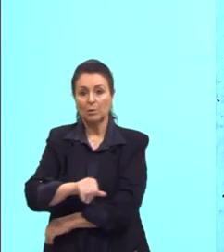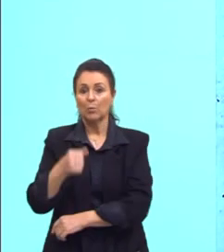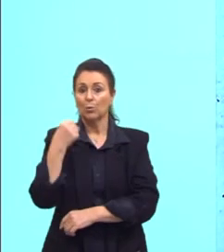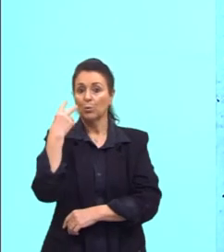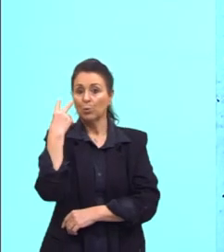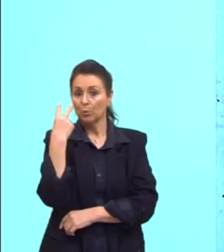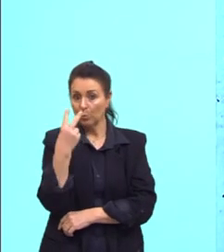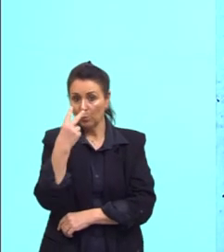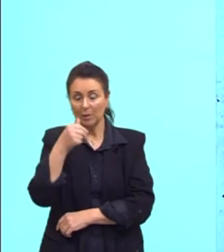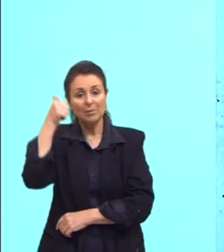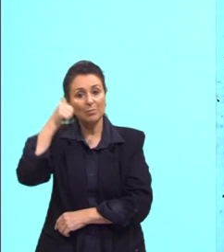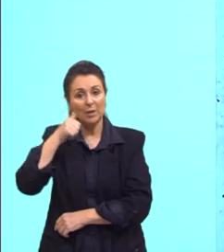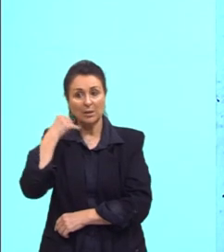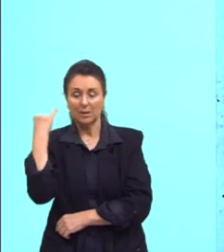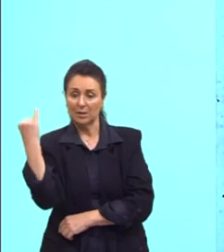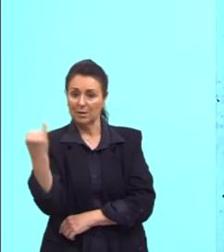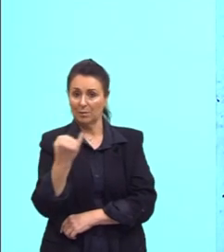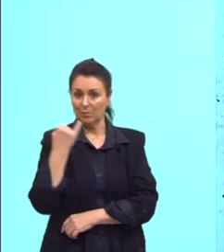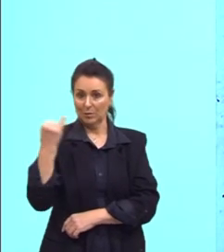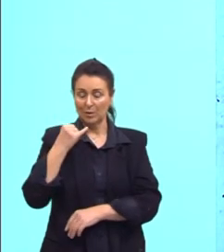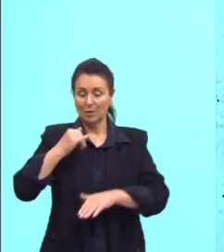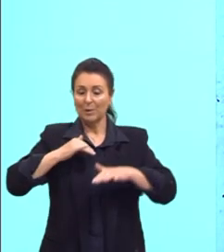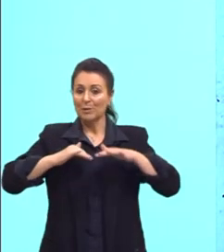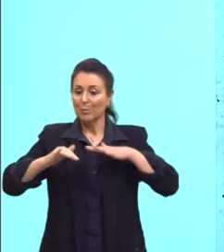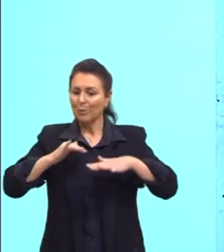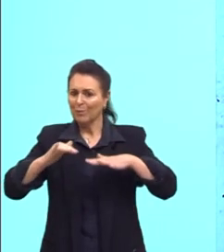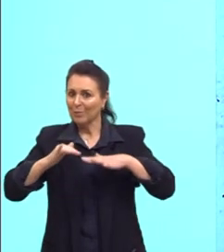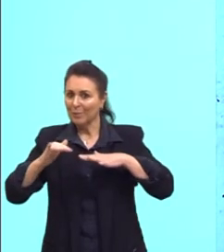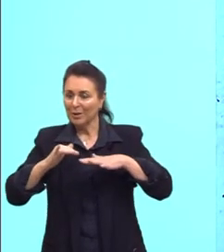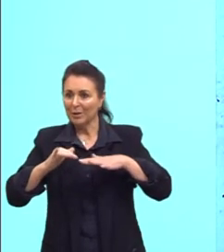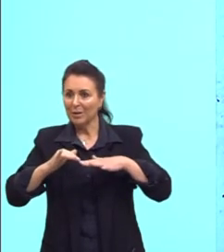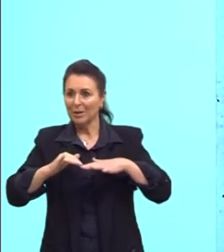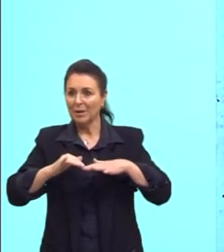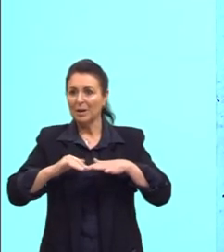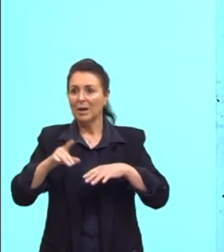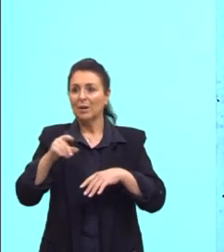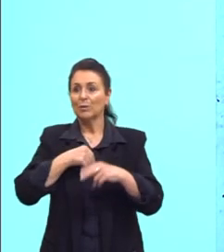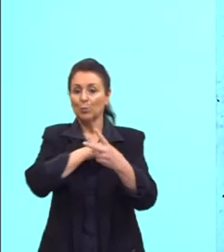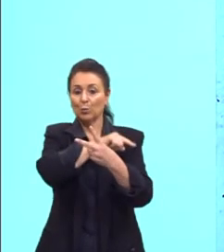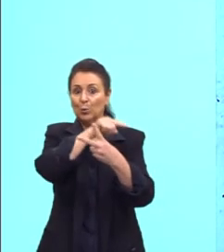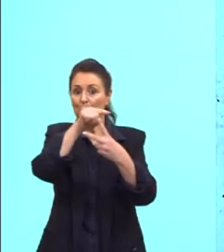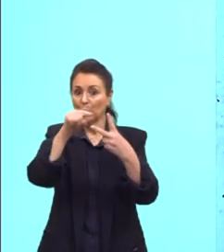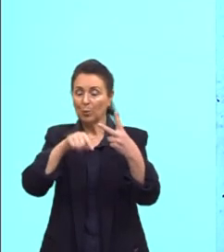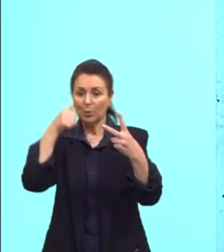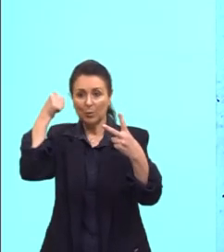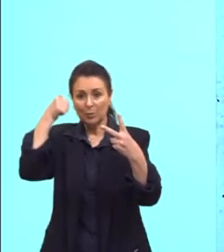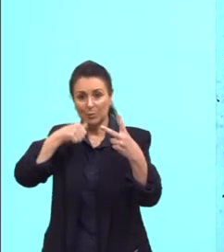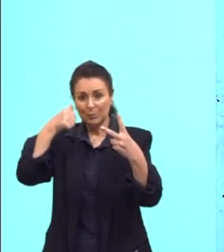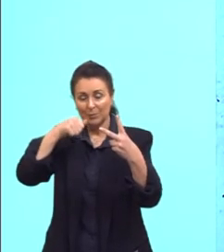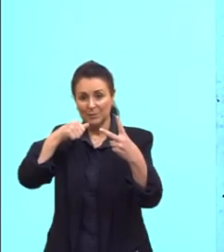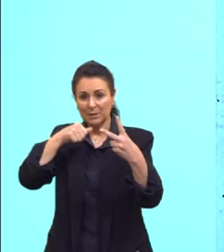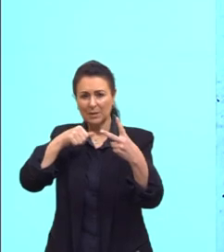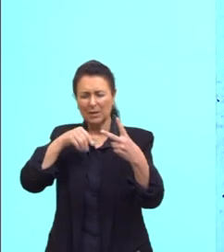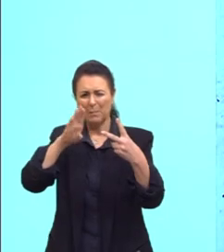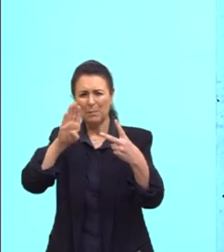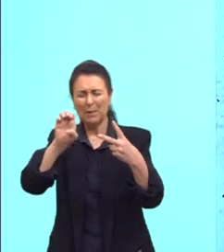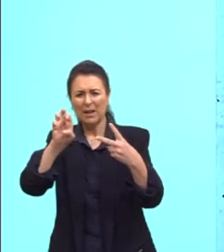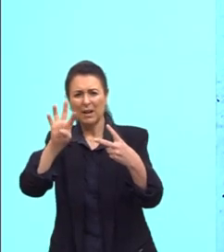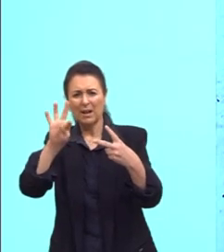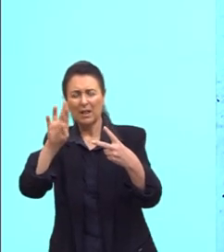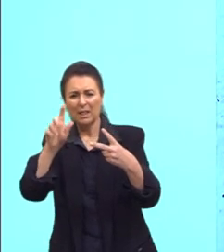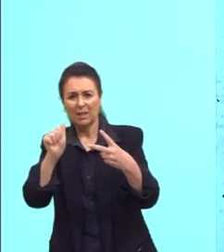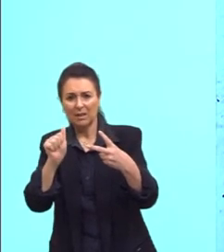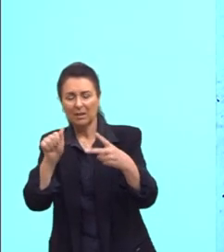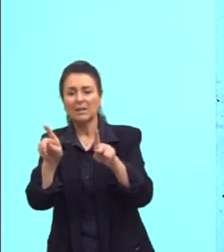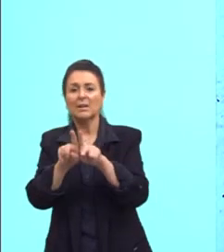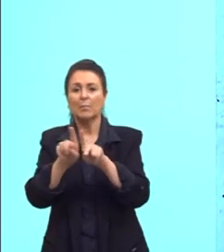feministas que foram muito importantes para esse movimento, para esse momento, que foi Leolinda Dautro e Berta Lutz, que organizaram as mulheres,